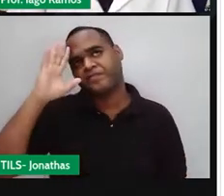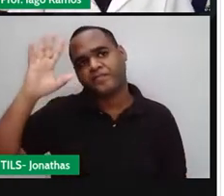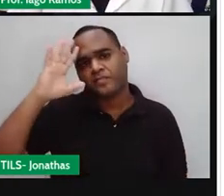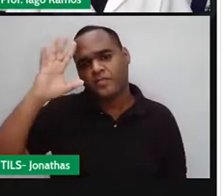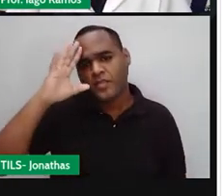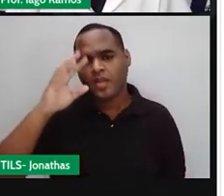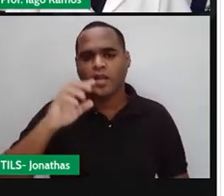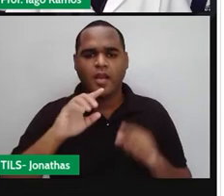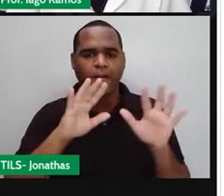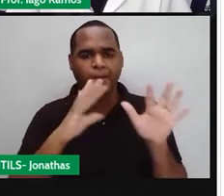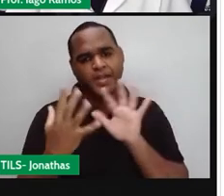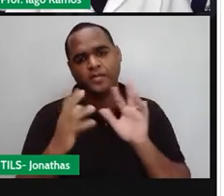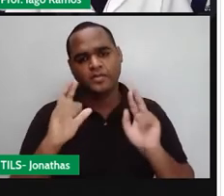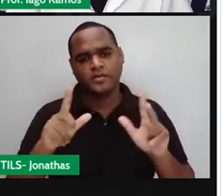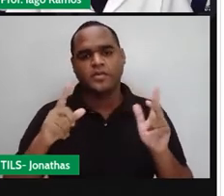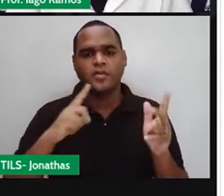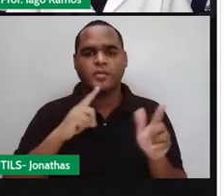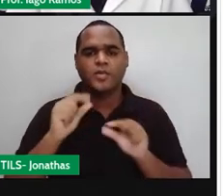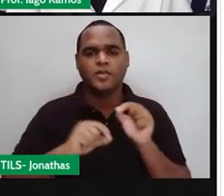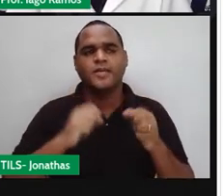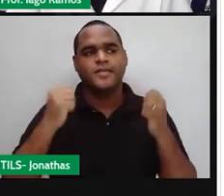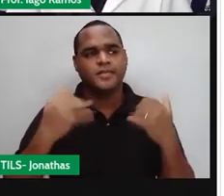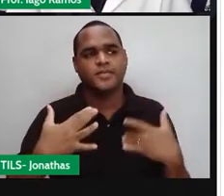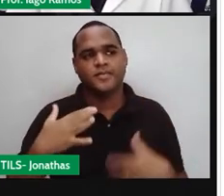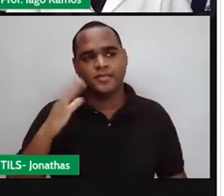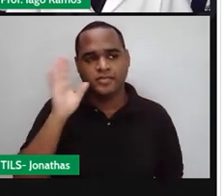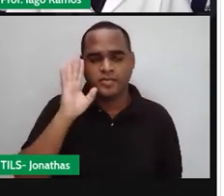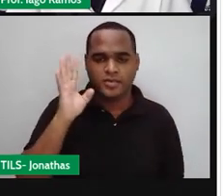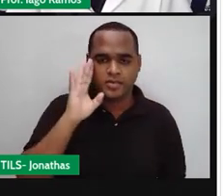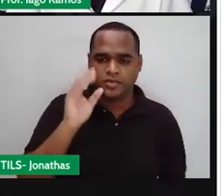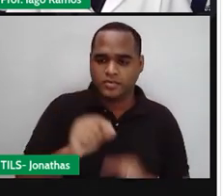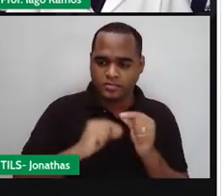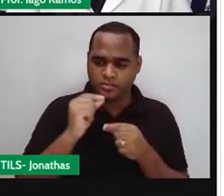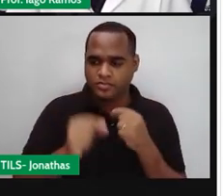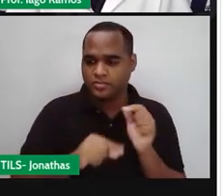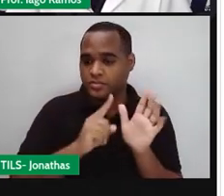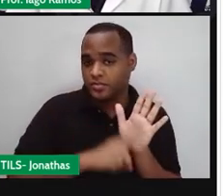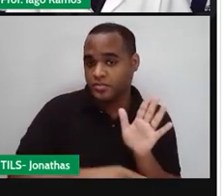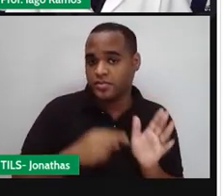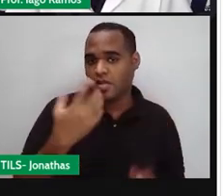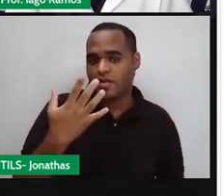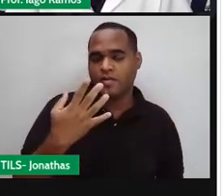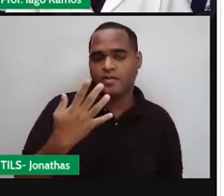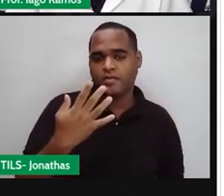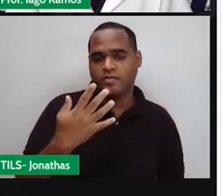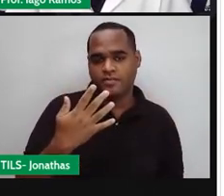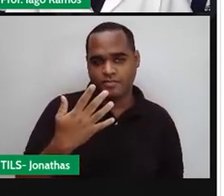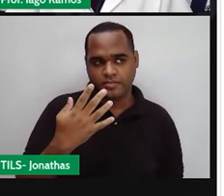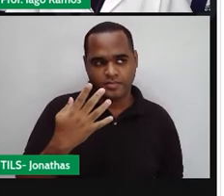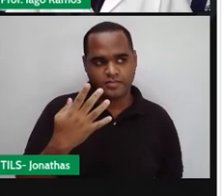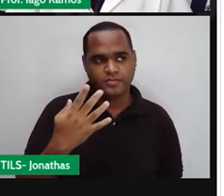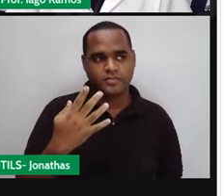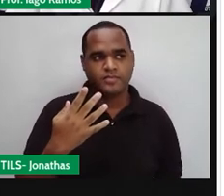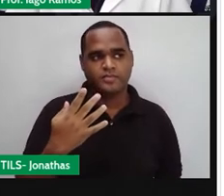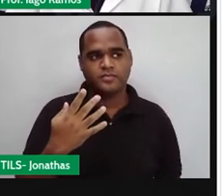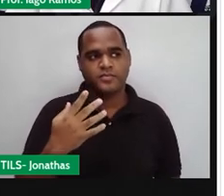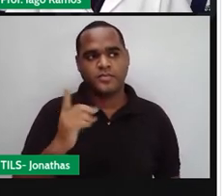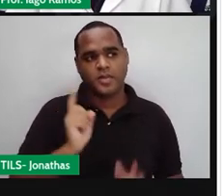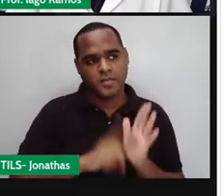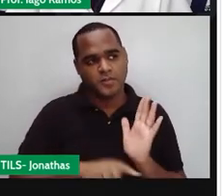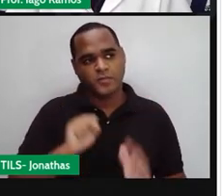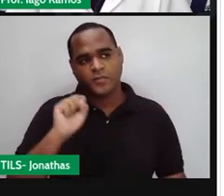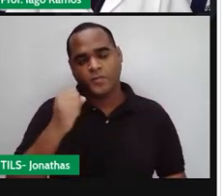operação inversa. Pense assim, ó. Quem é que a gente vai multiplicar por menos quatro para dar menos oito?